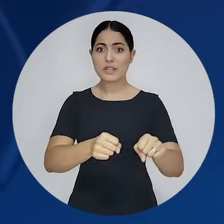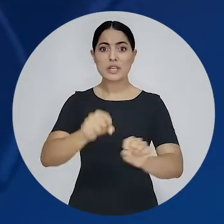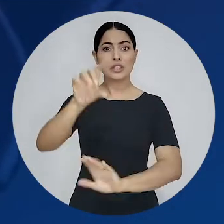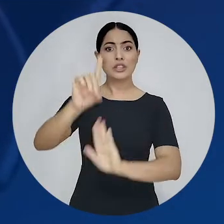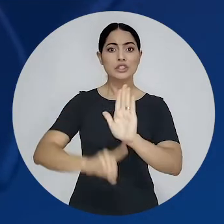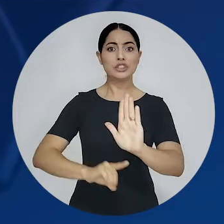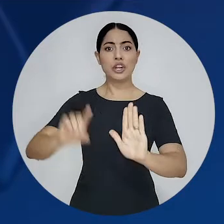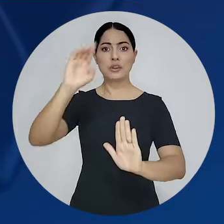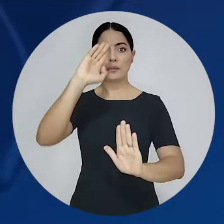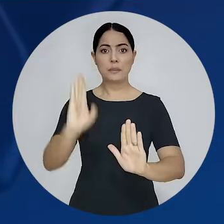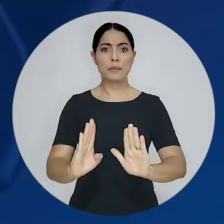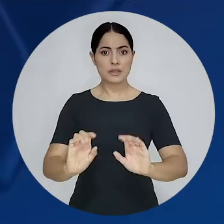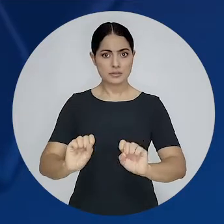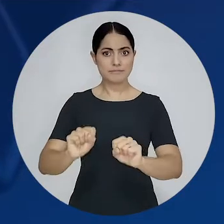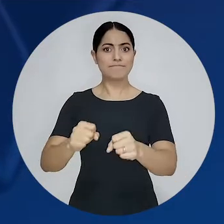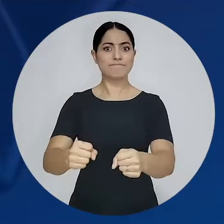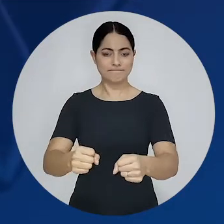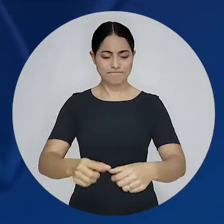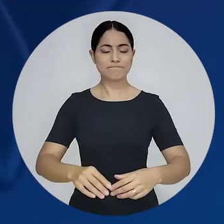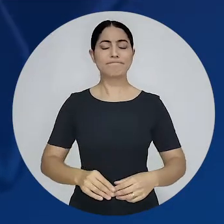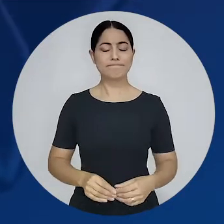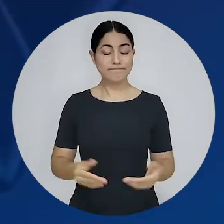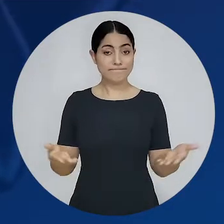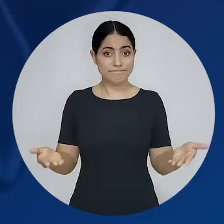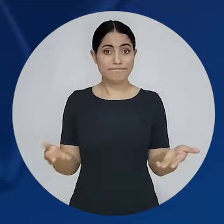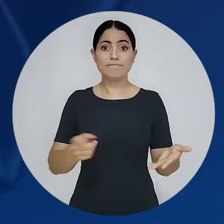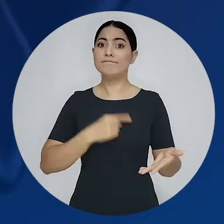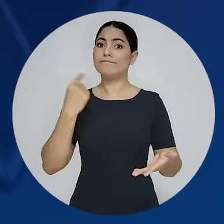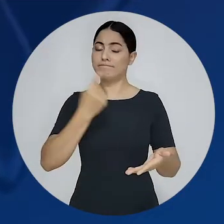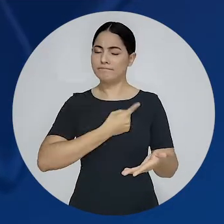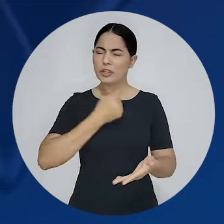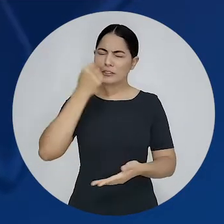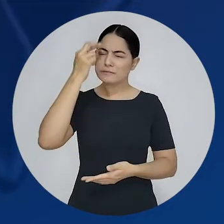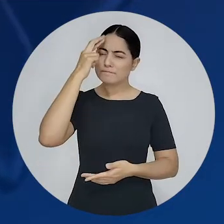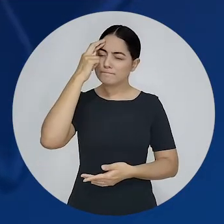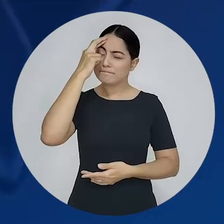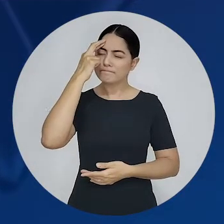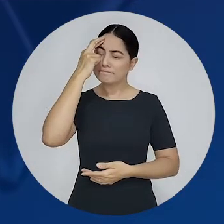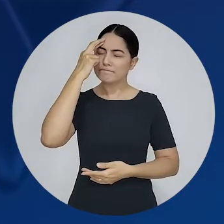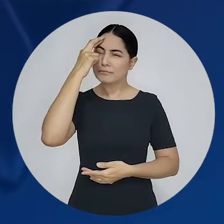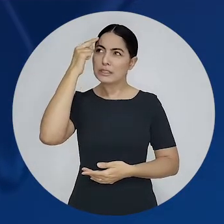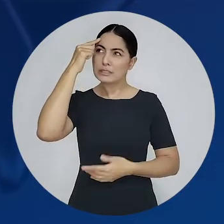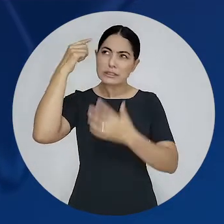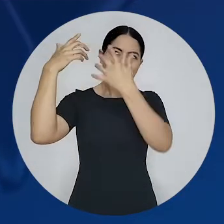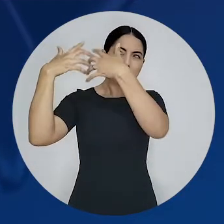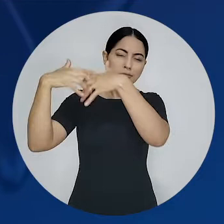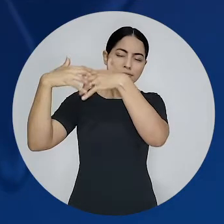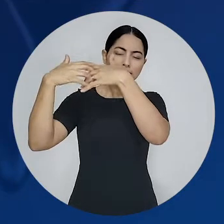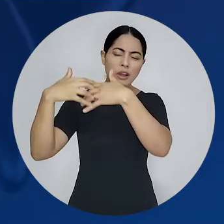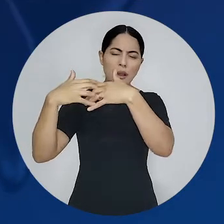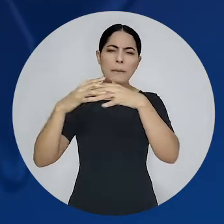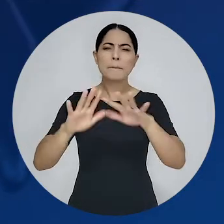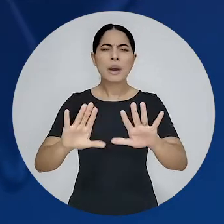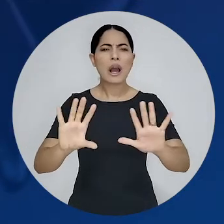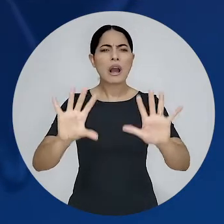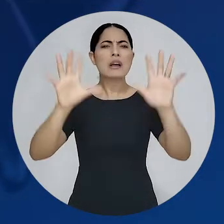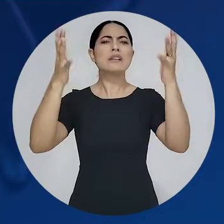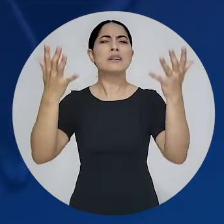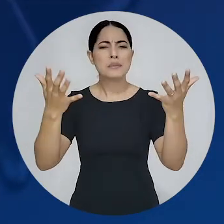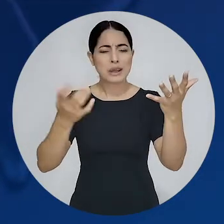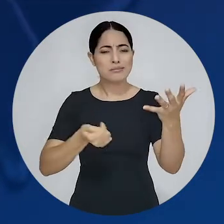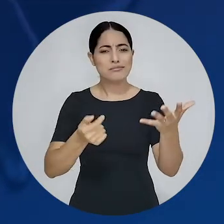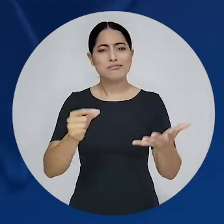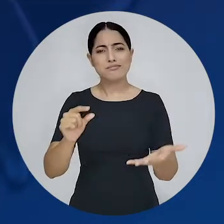Constituição e pelo Estado Democrático de Direito. Então é um dia que temos muito para refletir e talvez pouco para